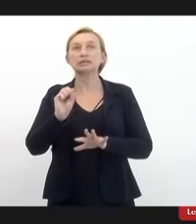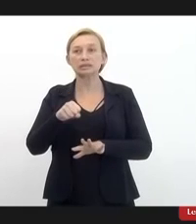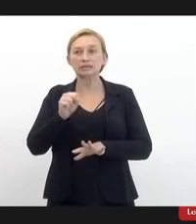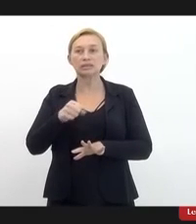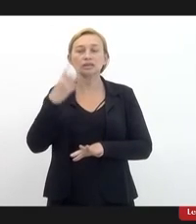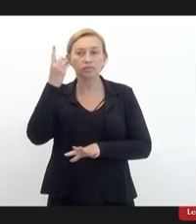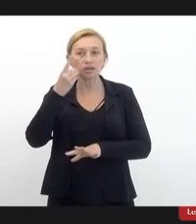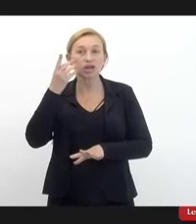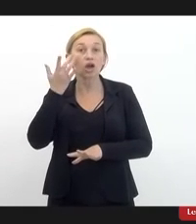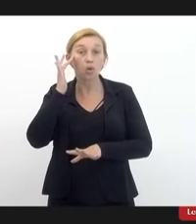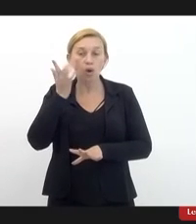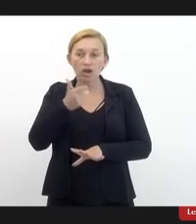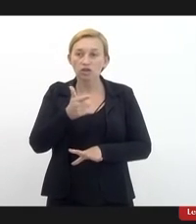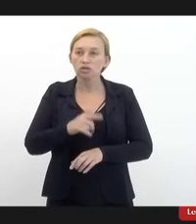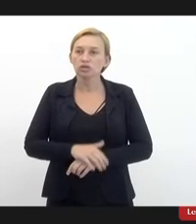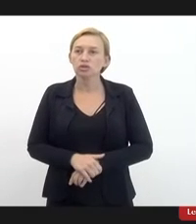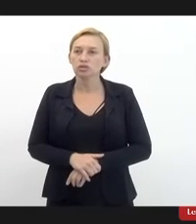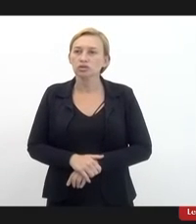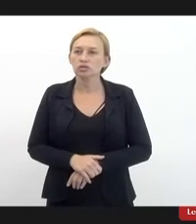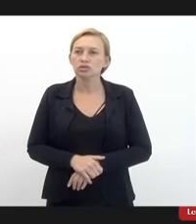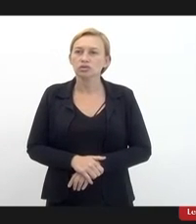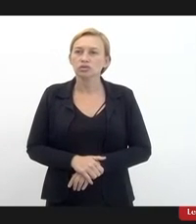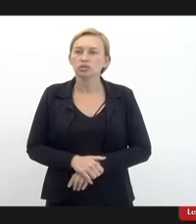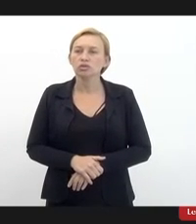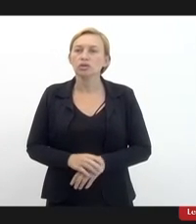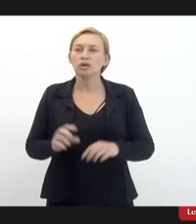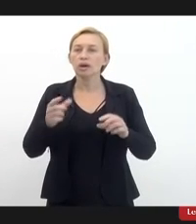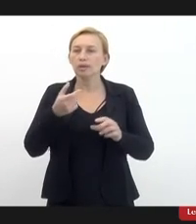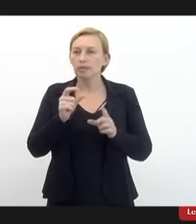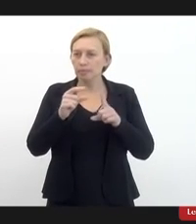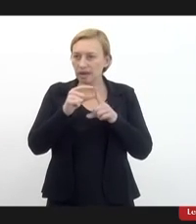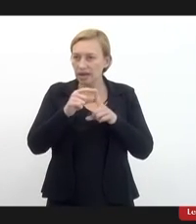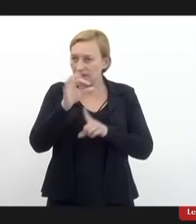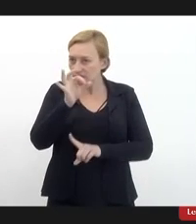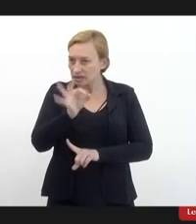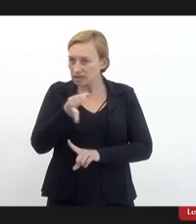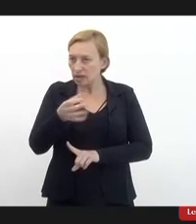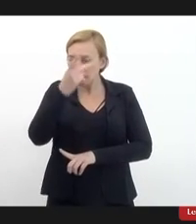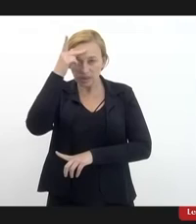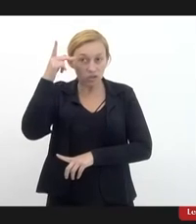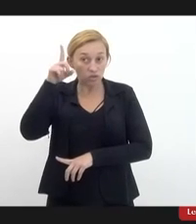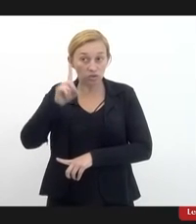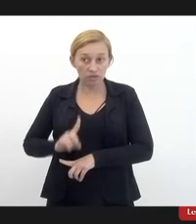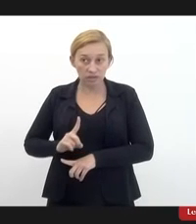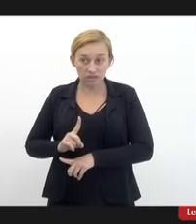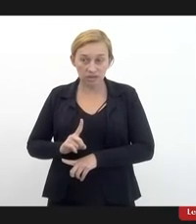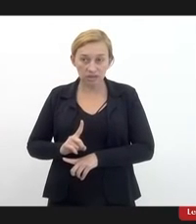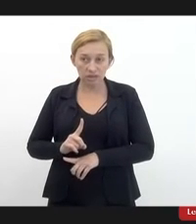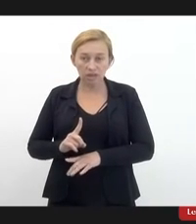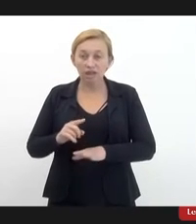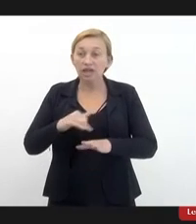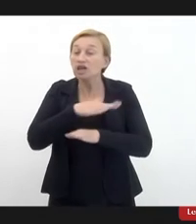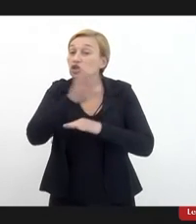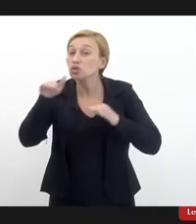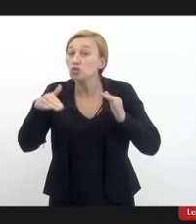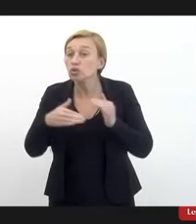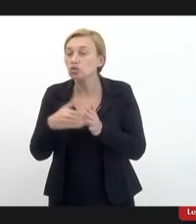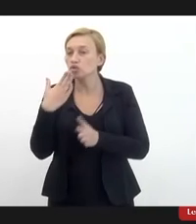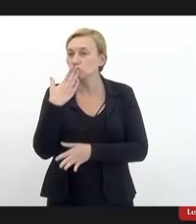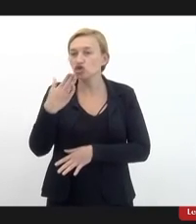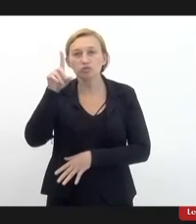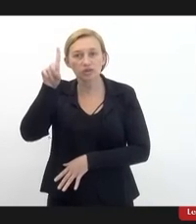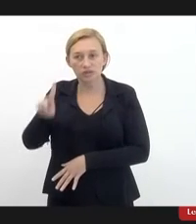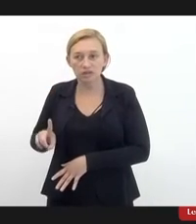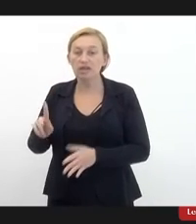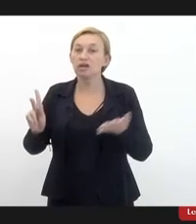eu acho assim o termo seria mais correto é pessoas com deficiência porque abrange todas as deficiências